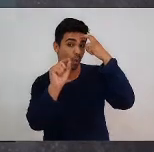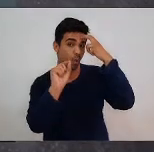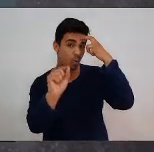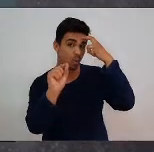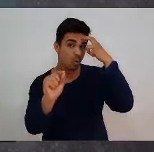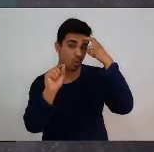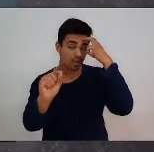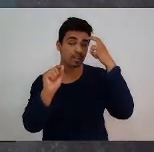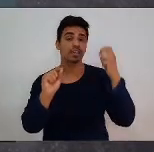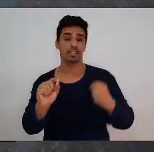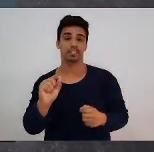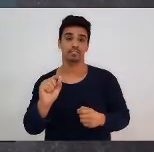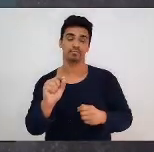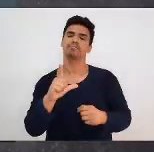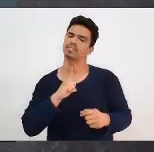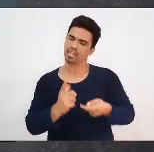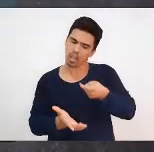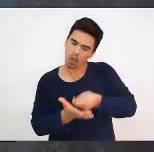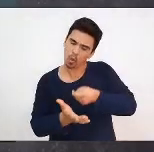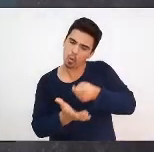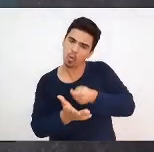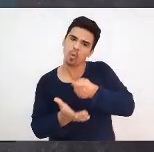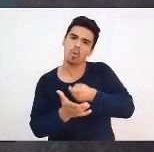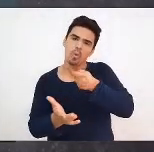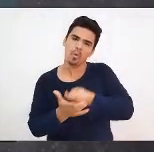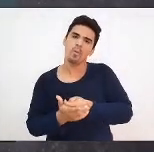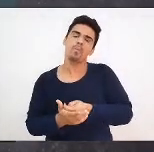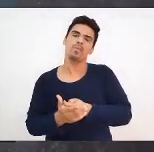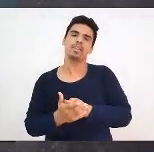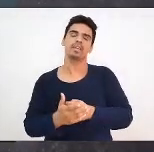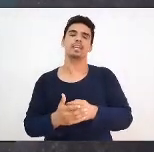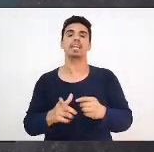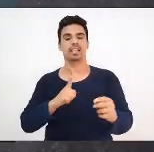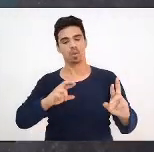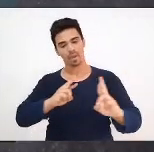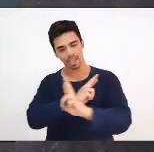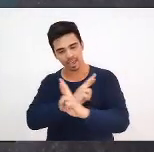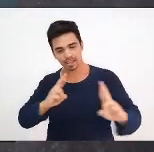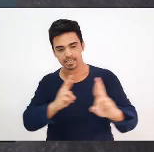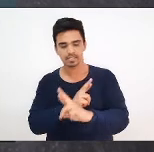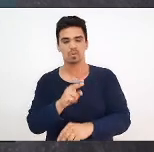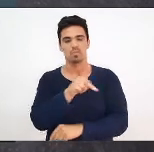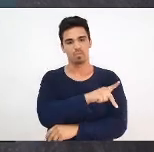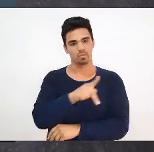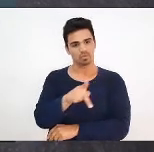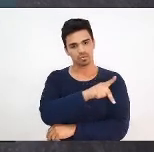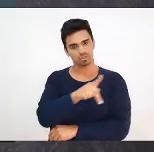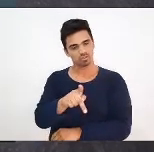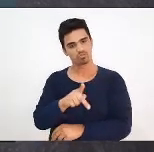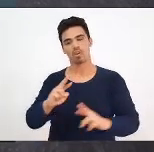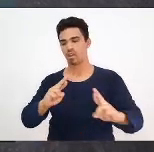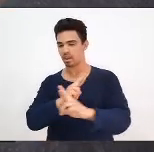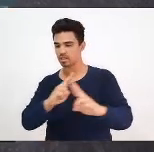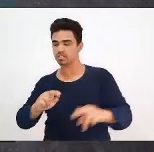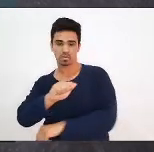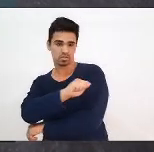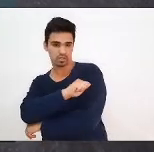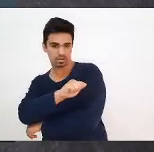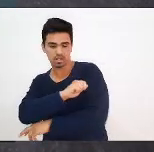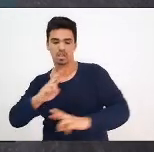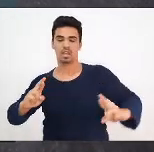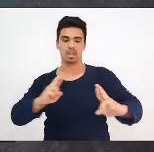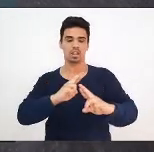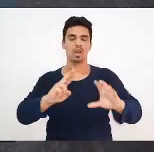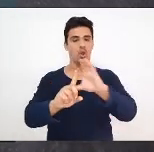exige, então, inter-relação entre docentes, entre estudantes, entre a comunidade, exige